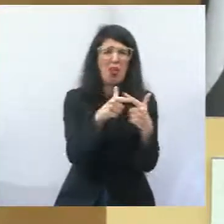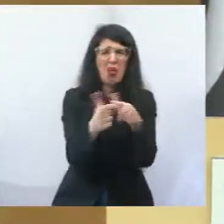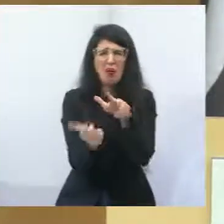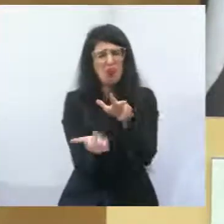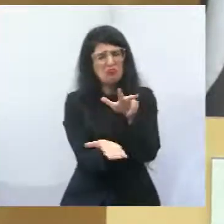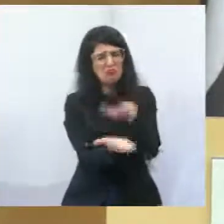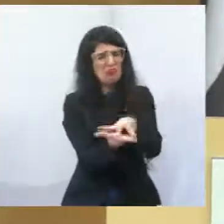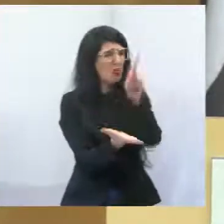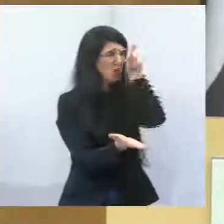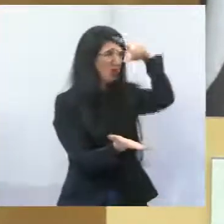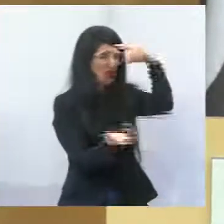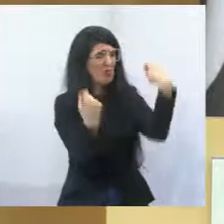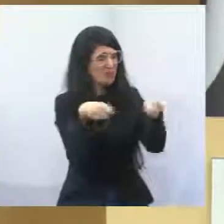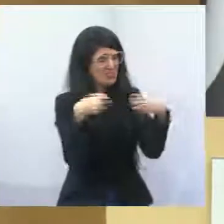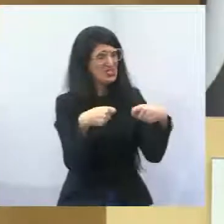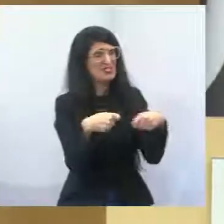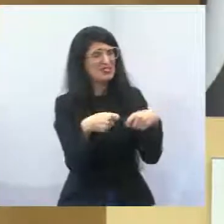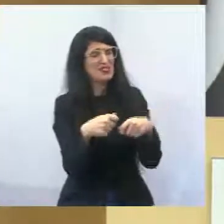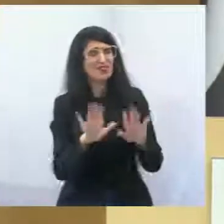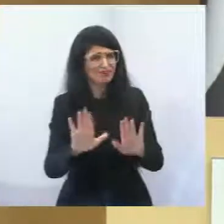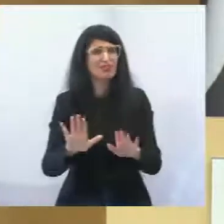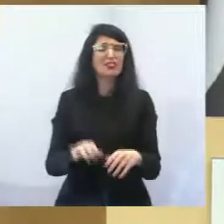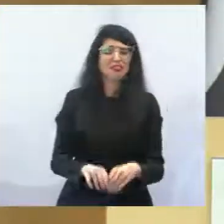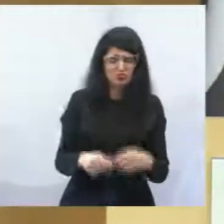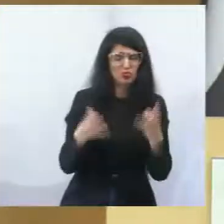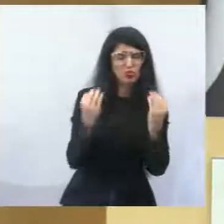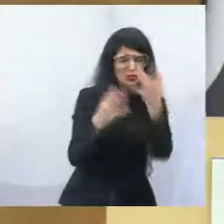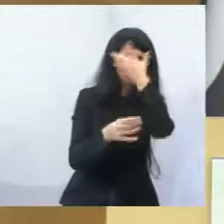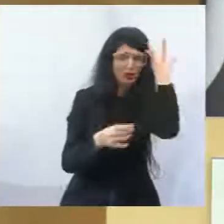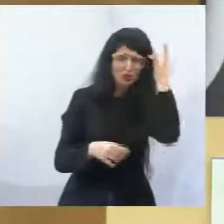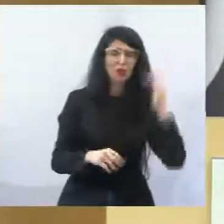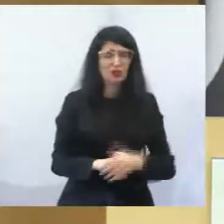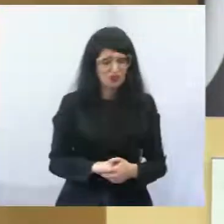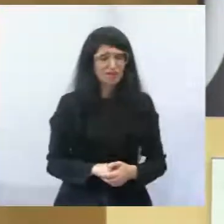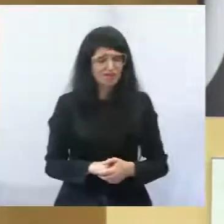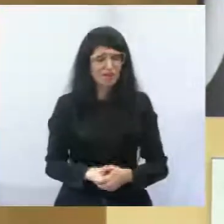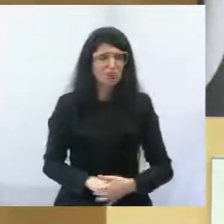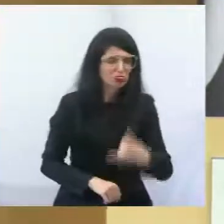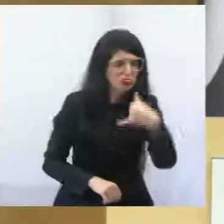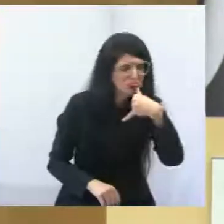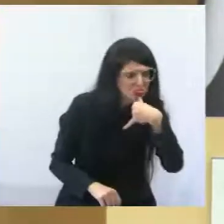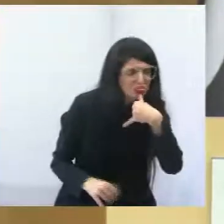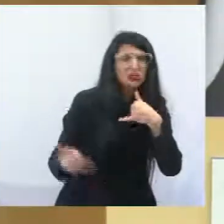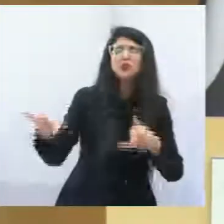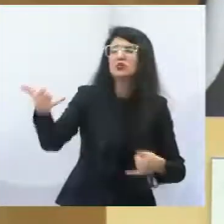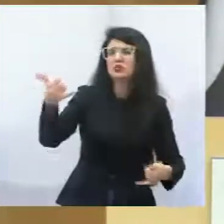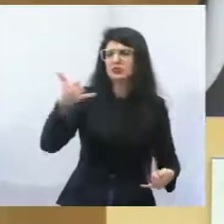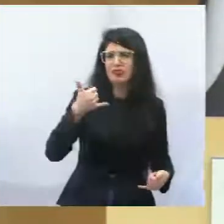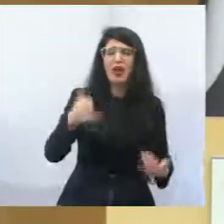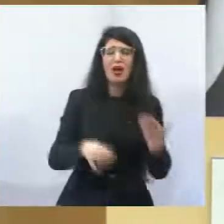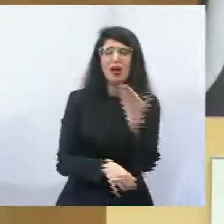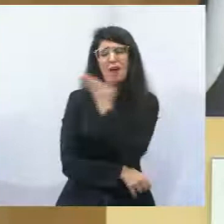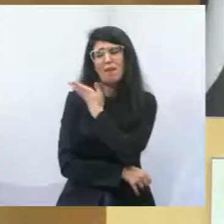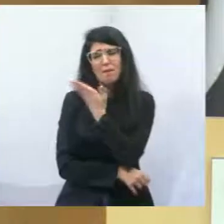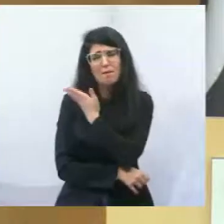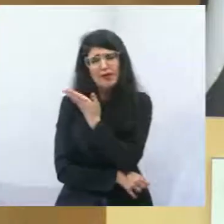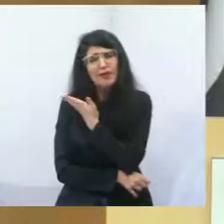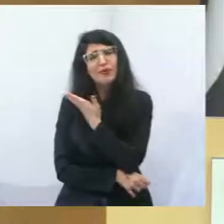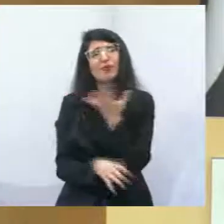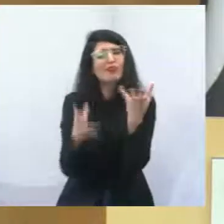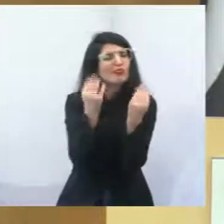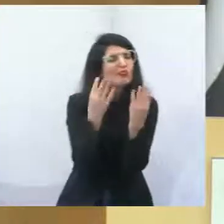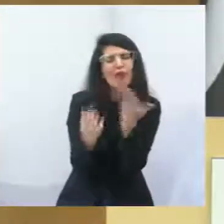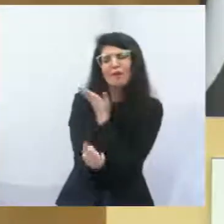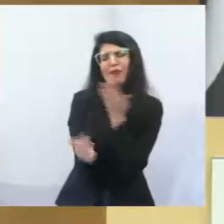E para mim hoje um dia bastante triste porque recebi a notícia aqui de que um amigo quase que integrante da nossa família